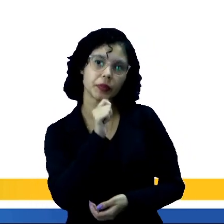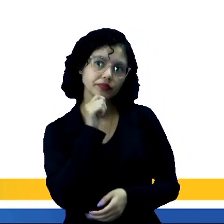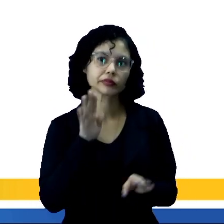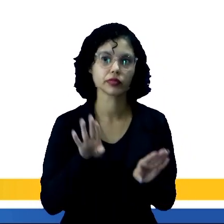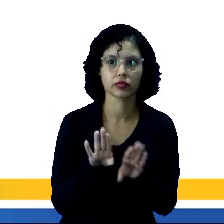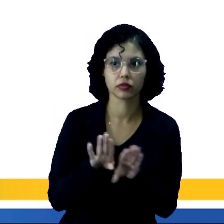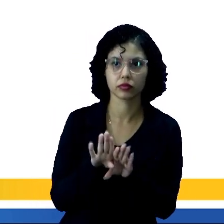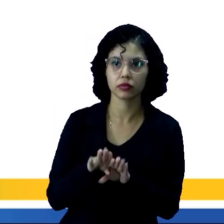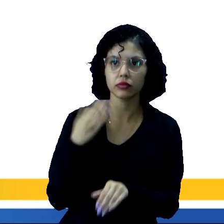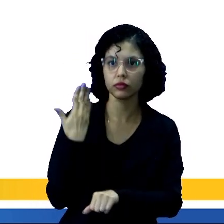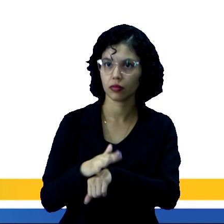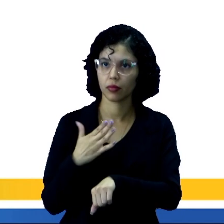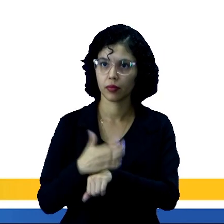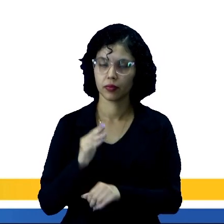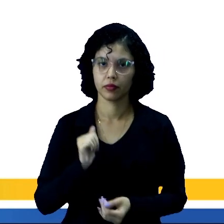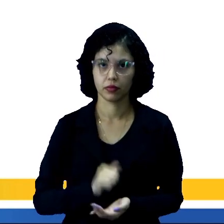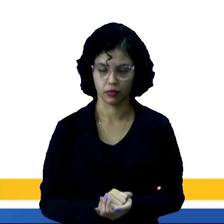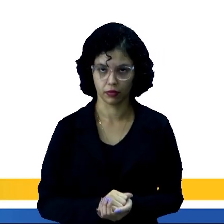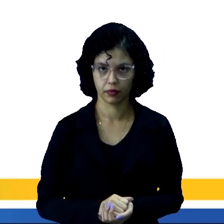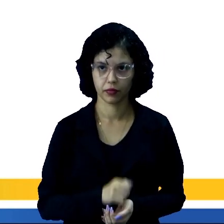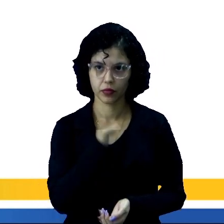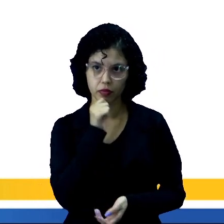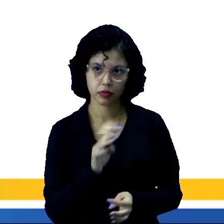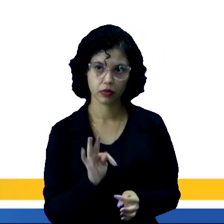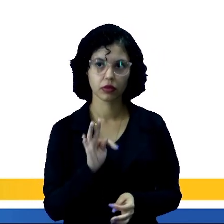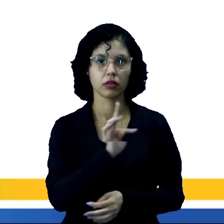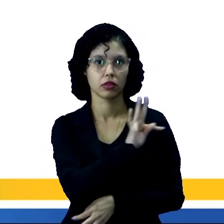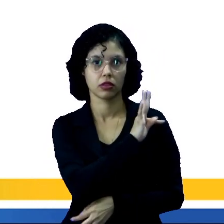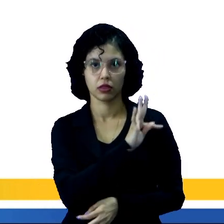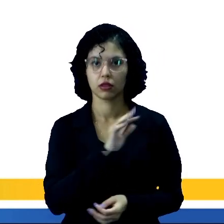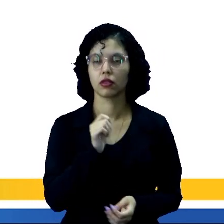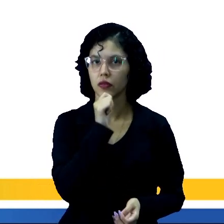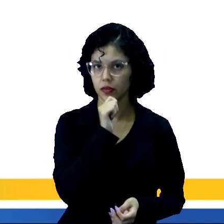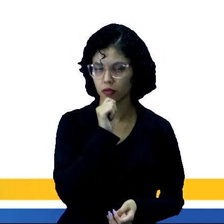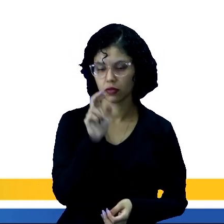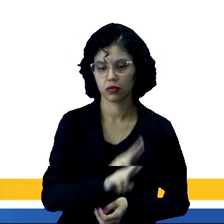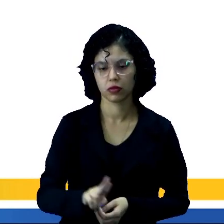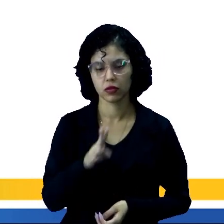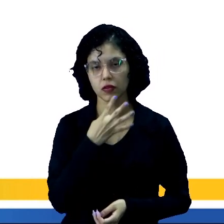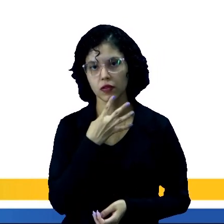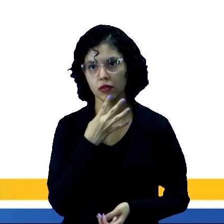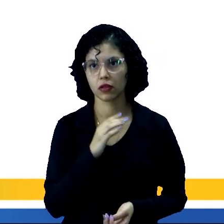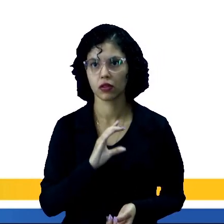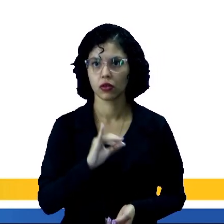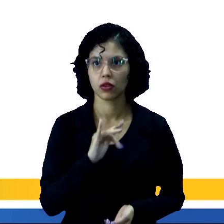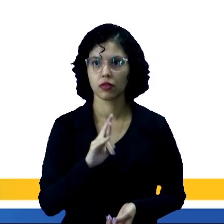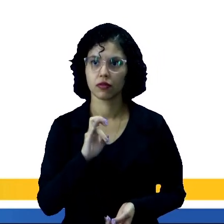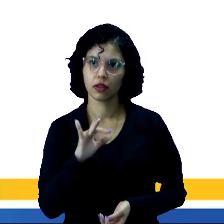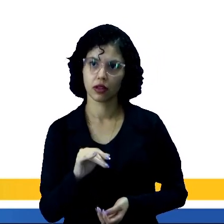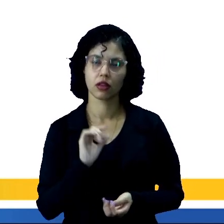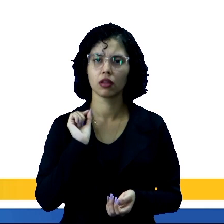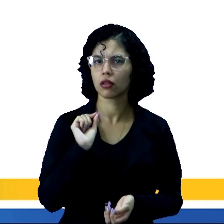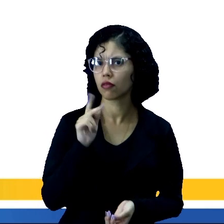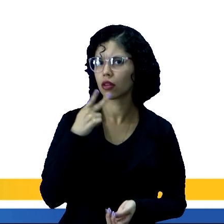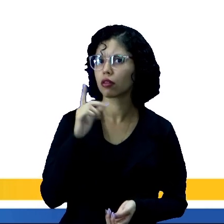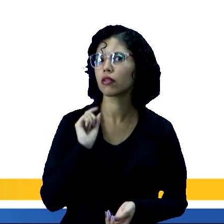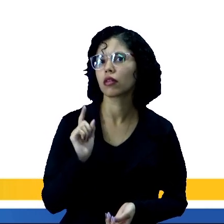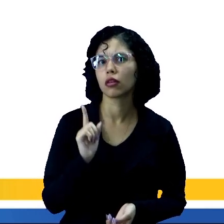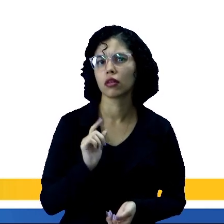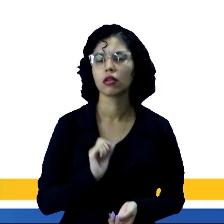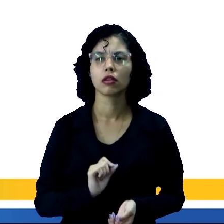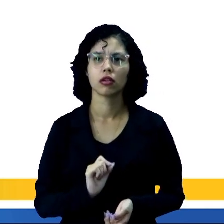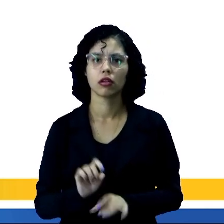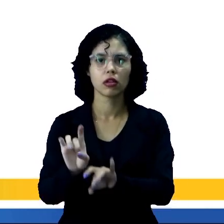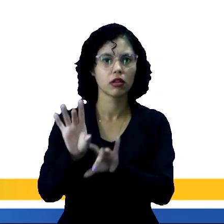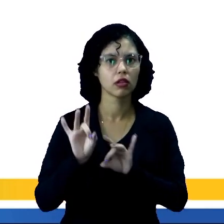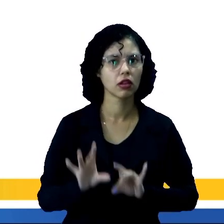de forma rudimentar com uma técnica que nós vamos conhecer como coivara, que se trata de um ciclo